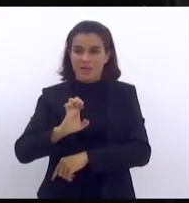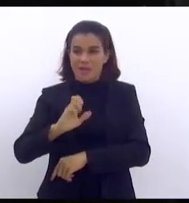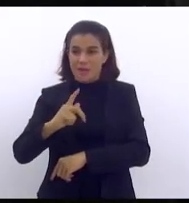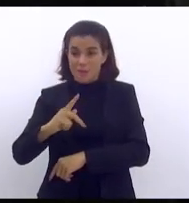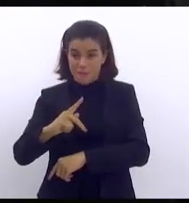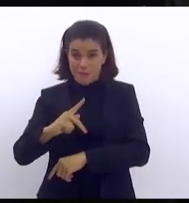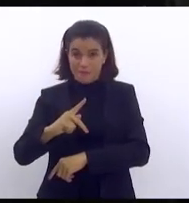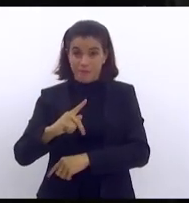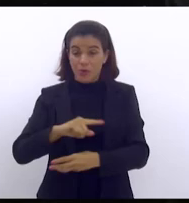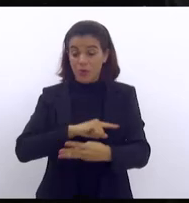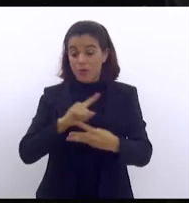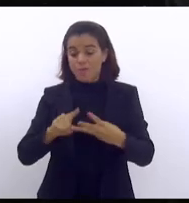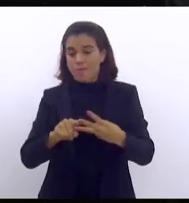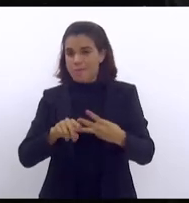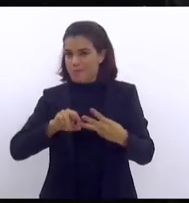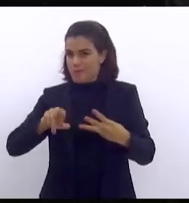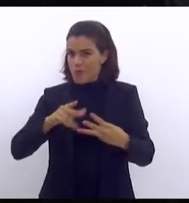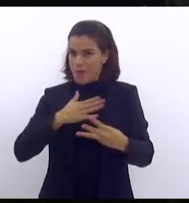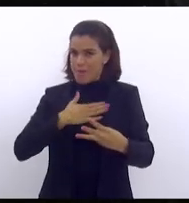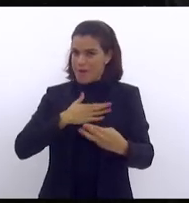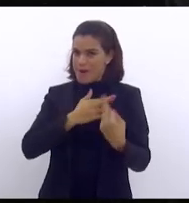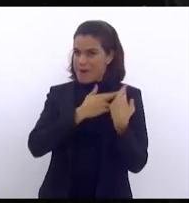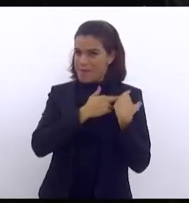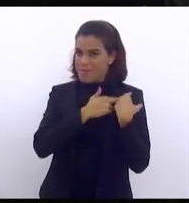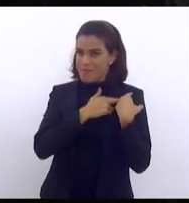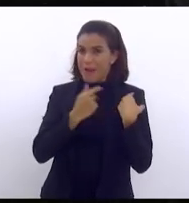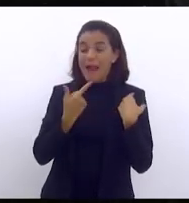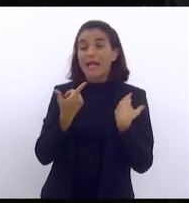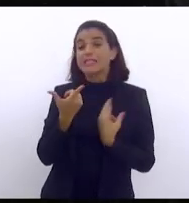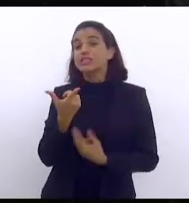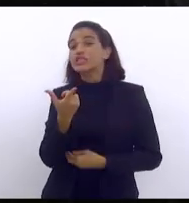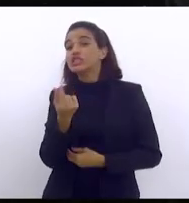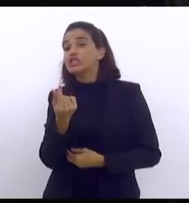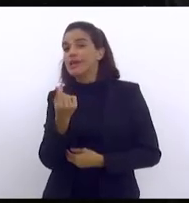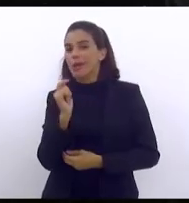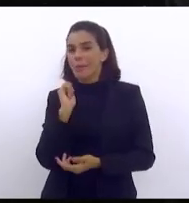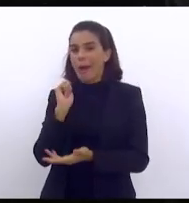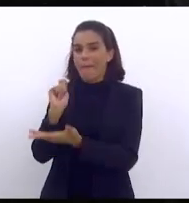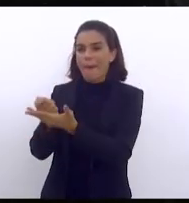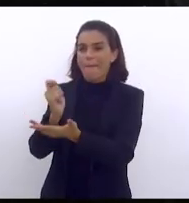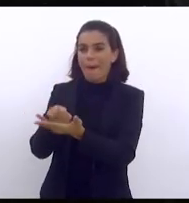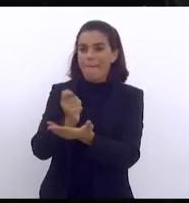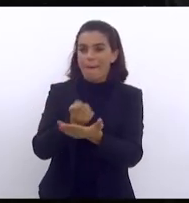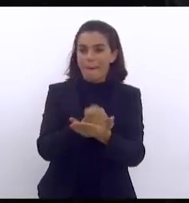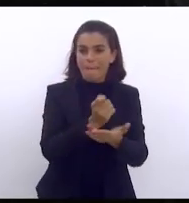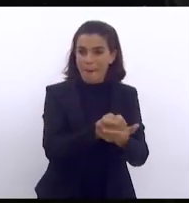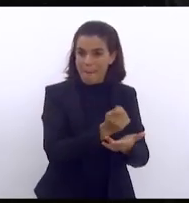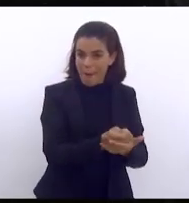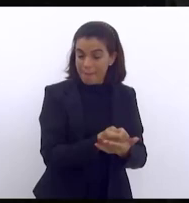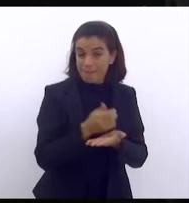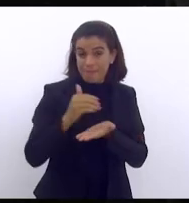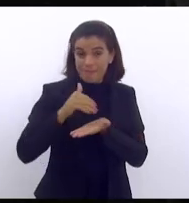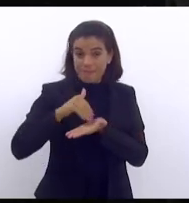era da minha competência era ter caixa para pagar isso tudo o secretário de